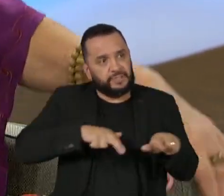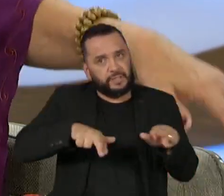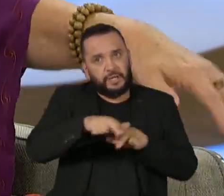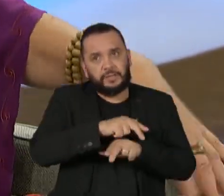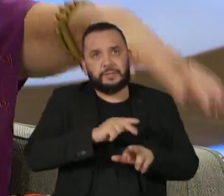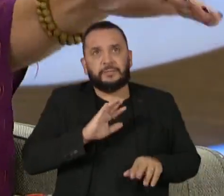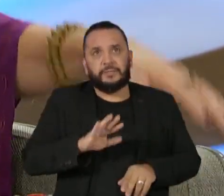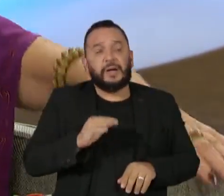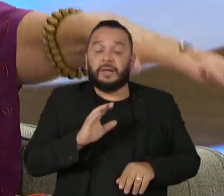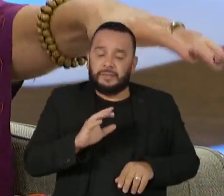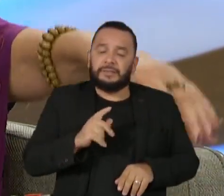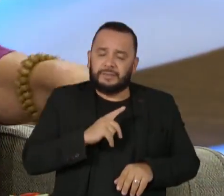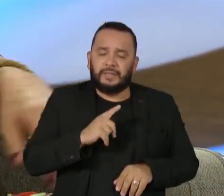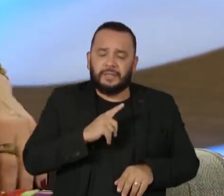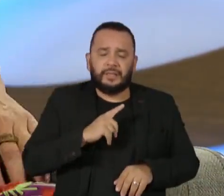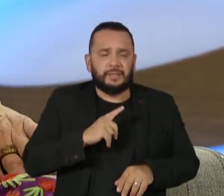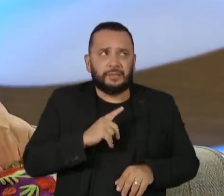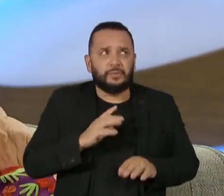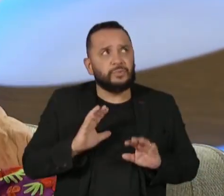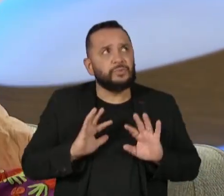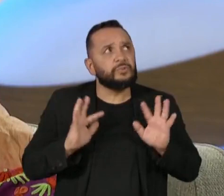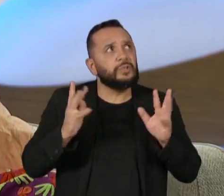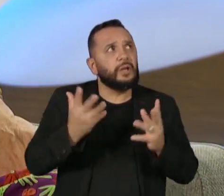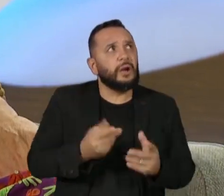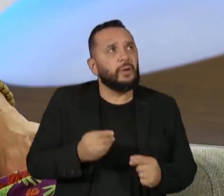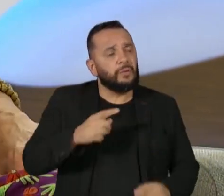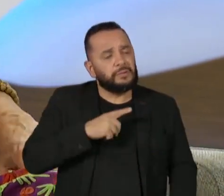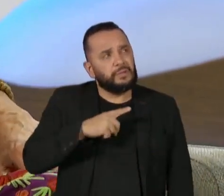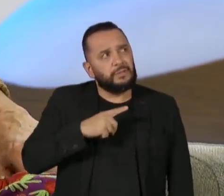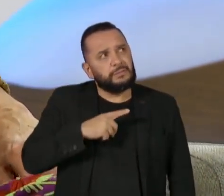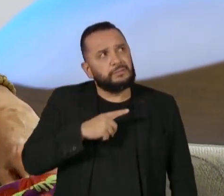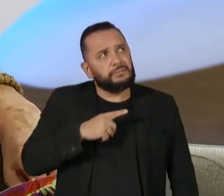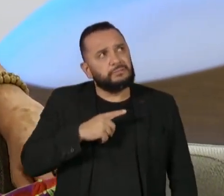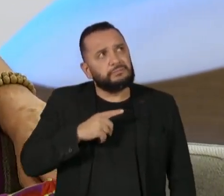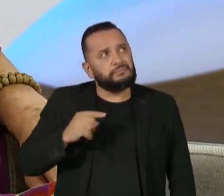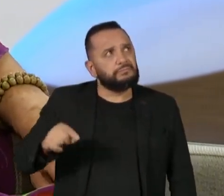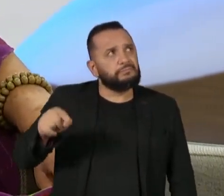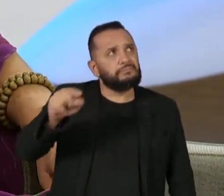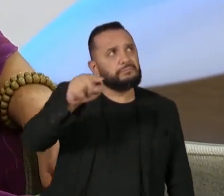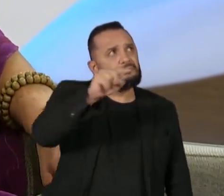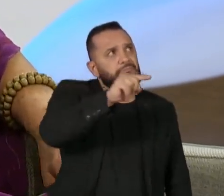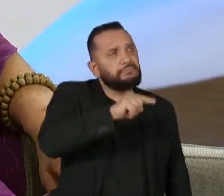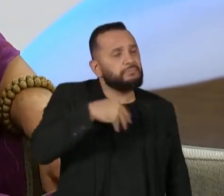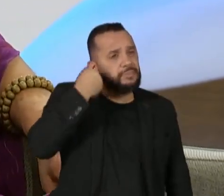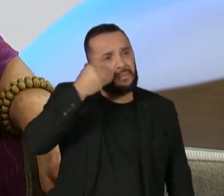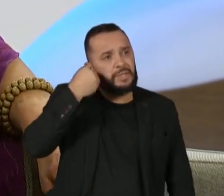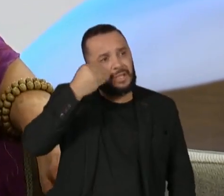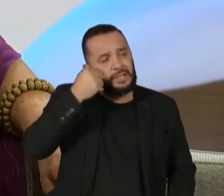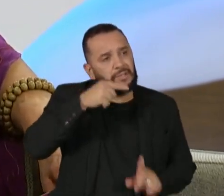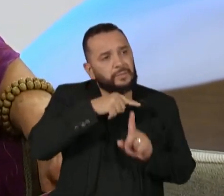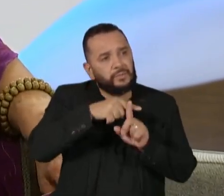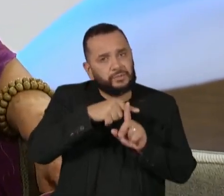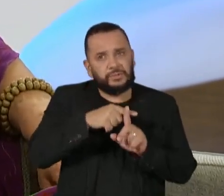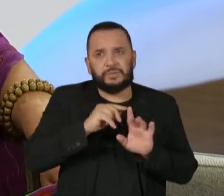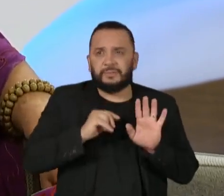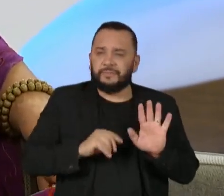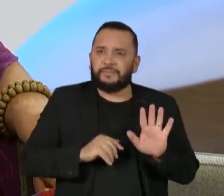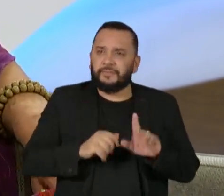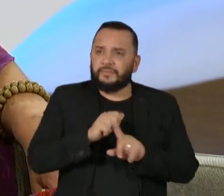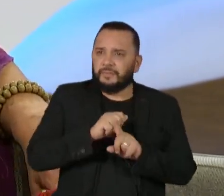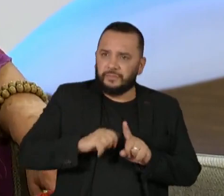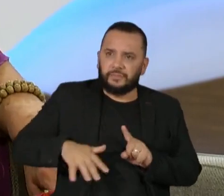experiência é positiva. Eu acho que a ideia que essa sociedade